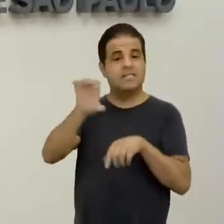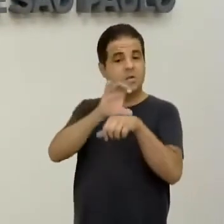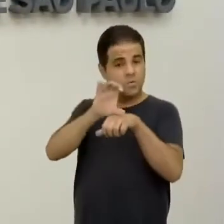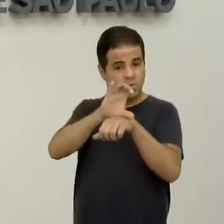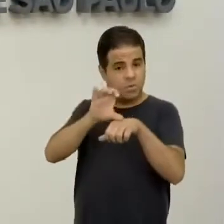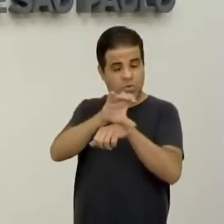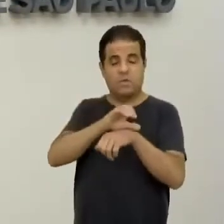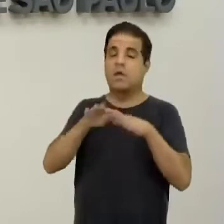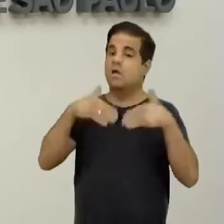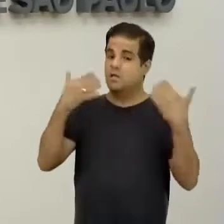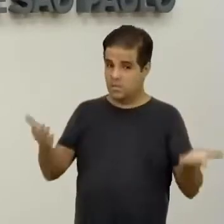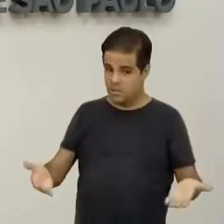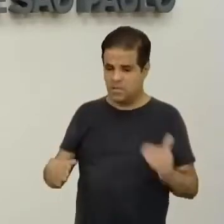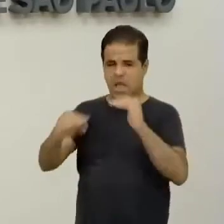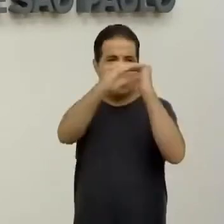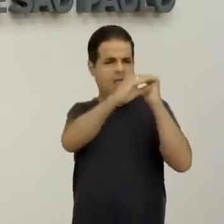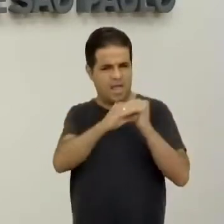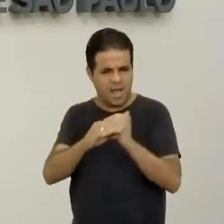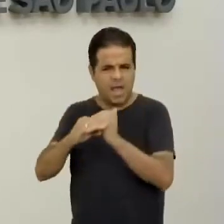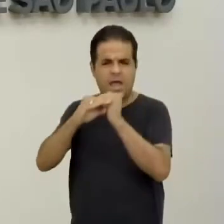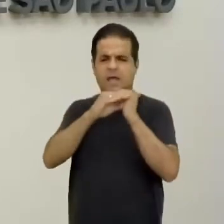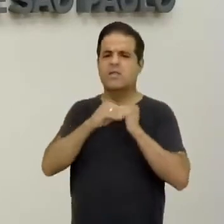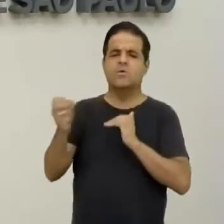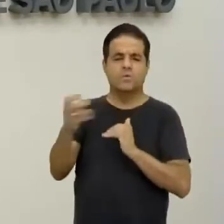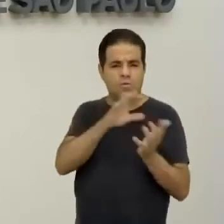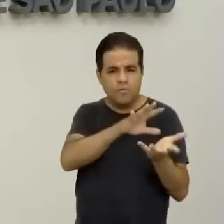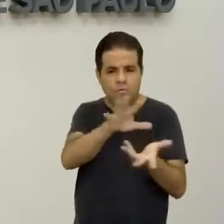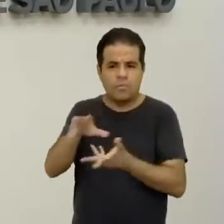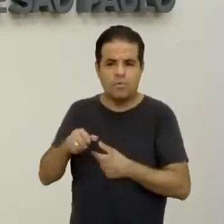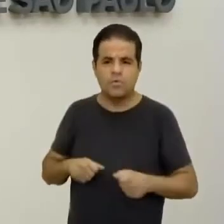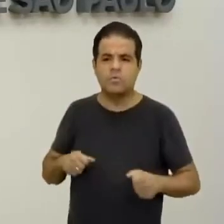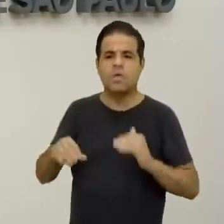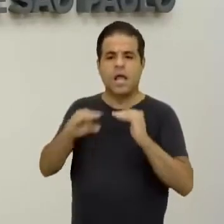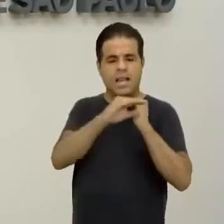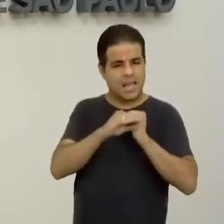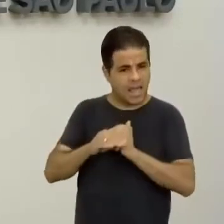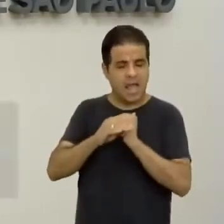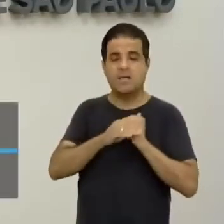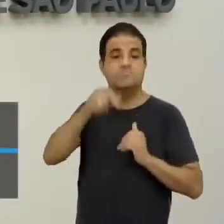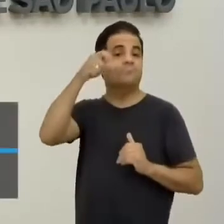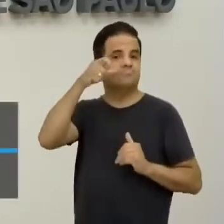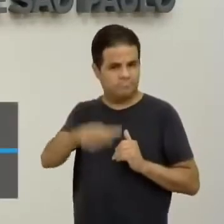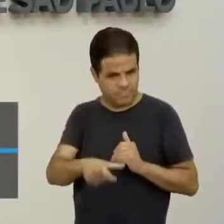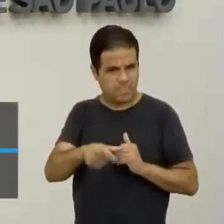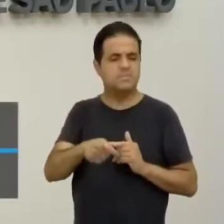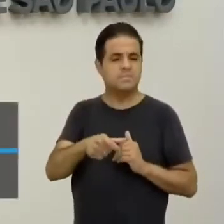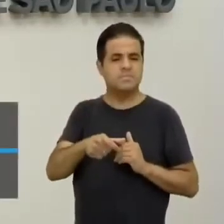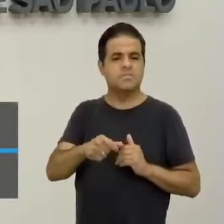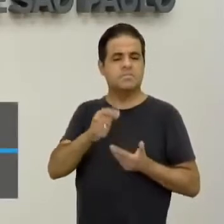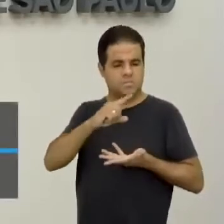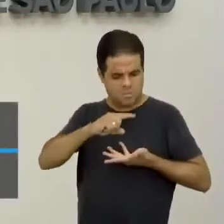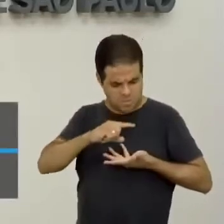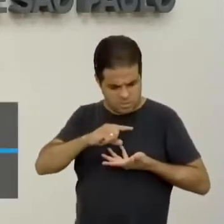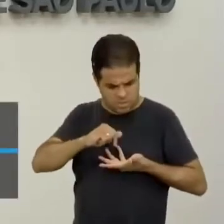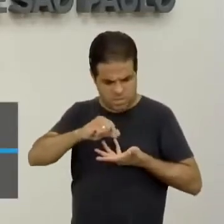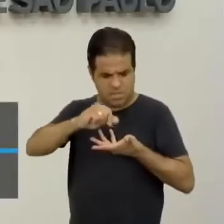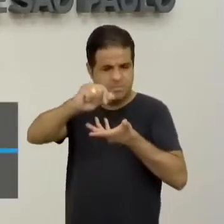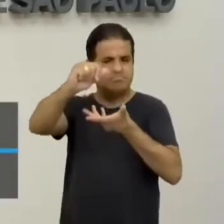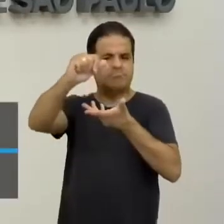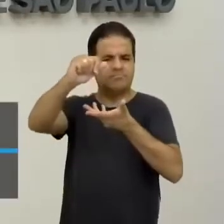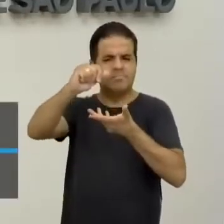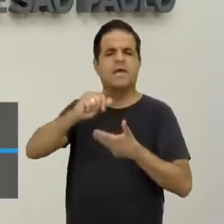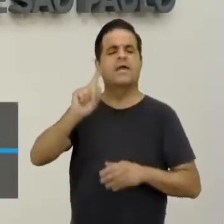constituição, embora alinhada aí a um novo mundo, né, alinhada aos interesses do capitalismo,